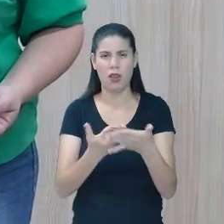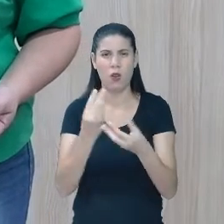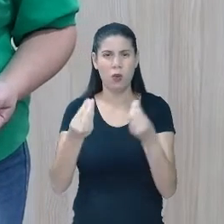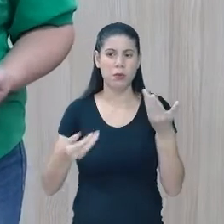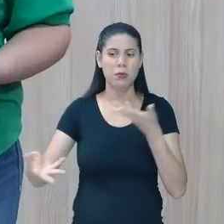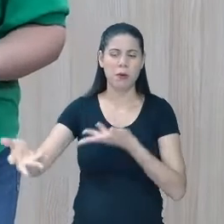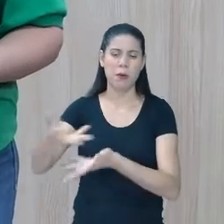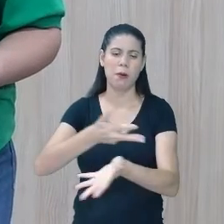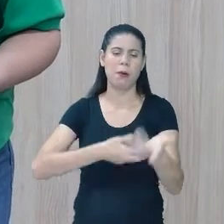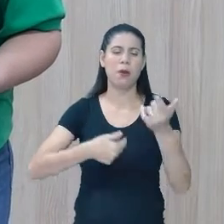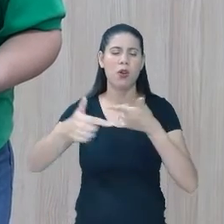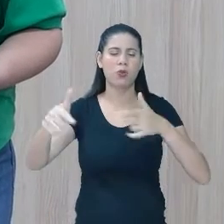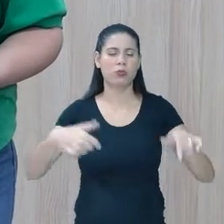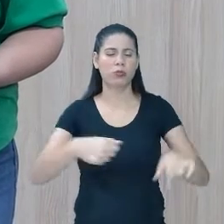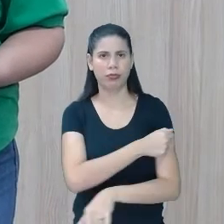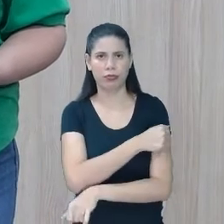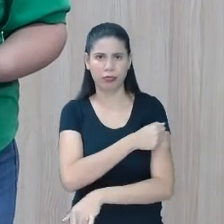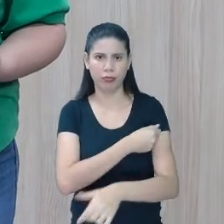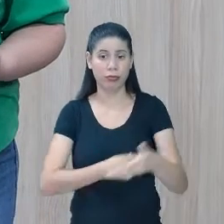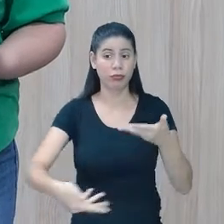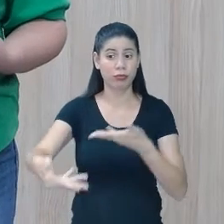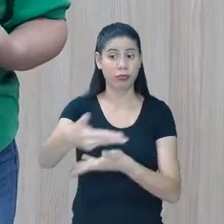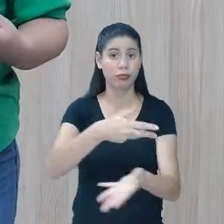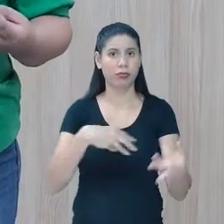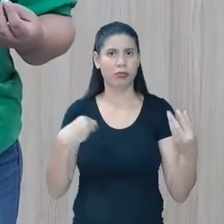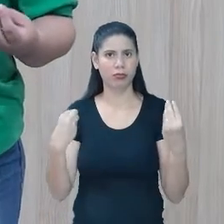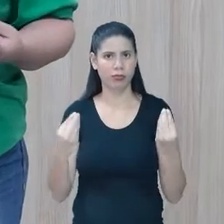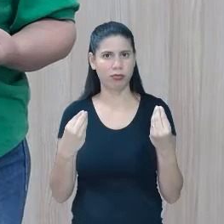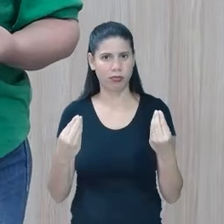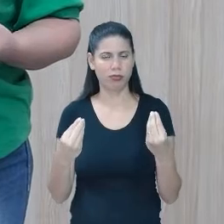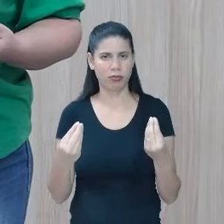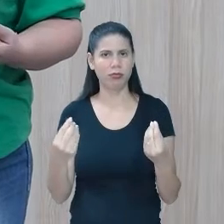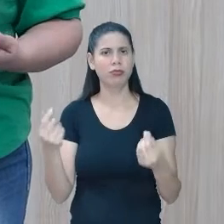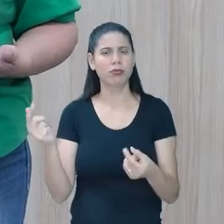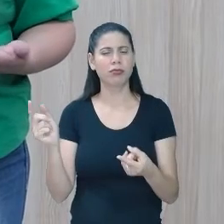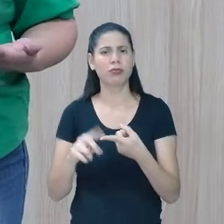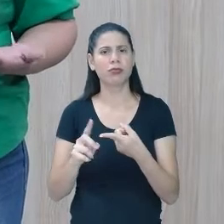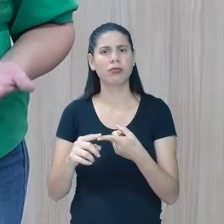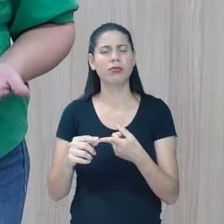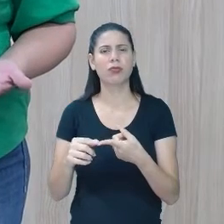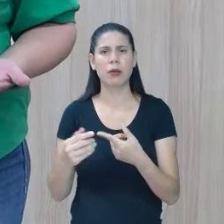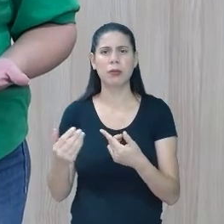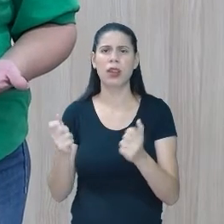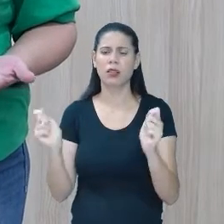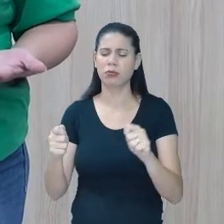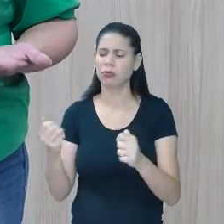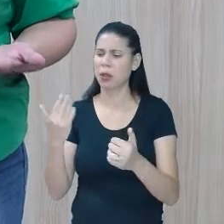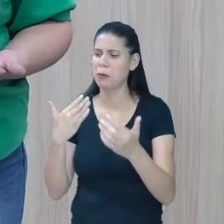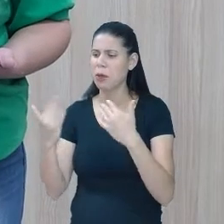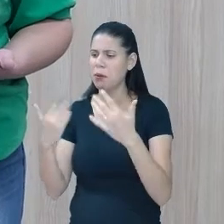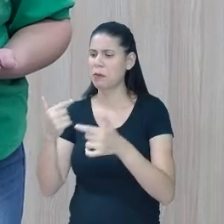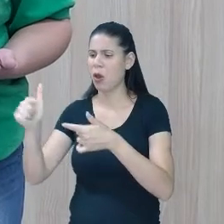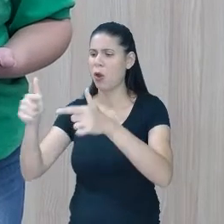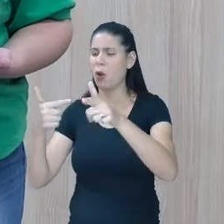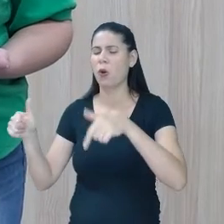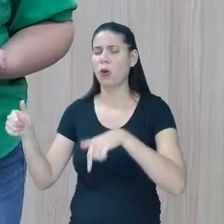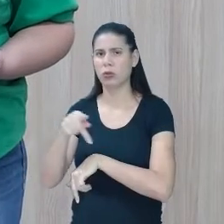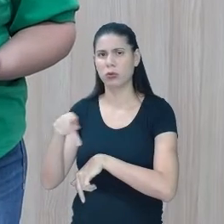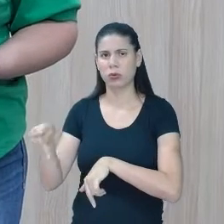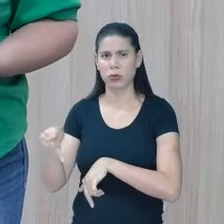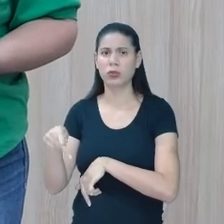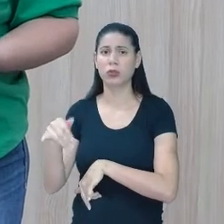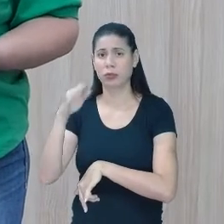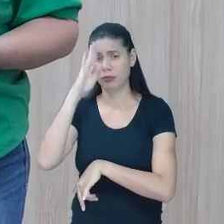demais alunos, com os demais colegas. Fazer a troca com outros professores, com o professor do atendimento